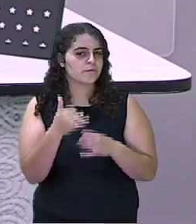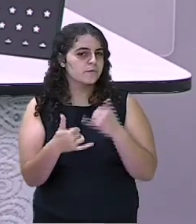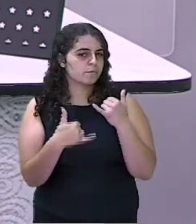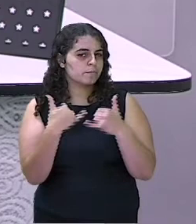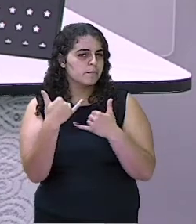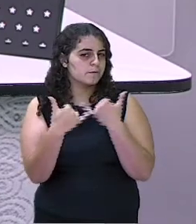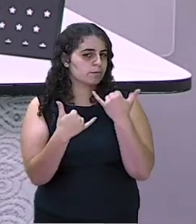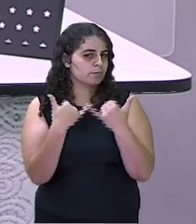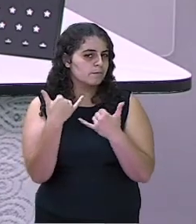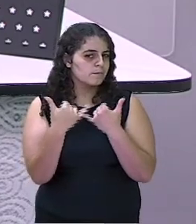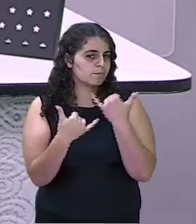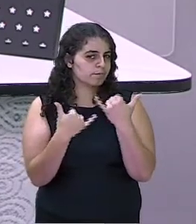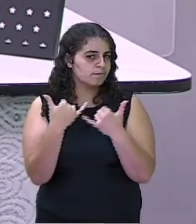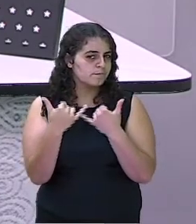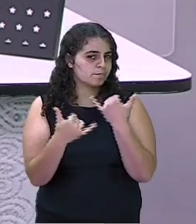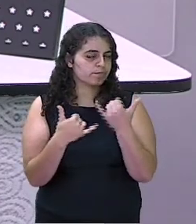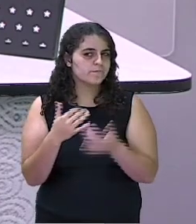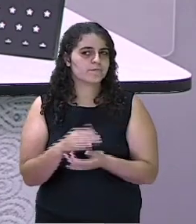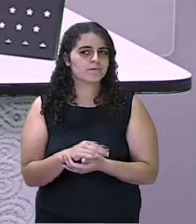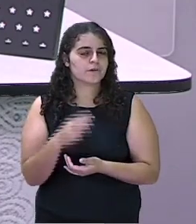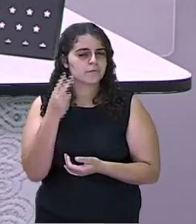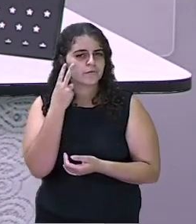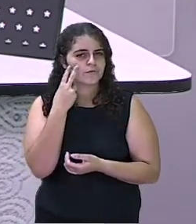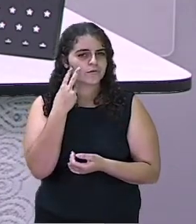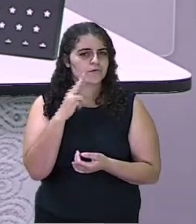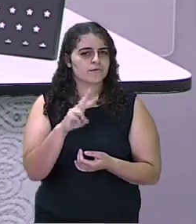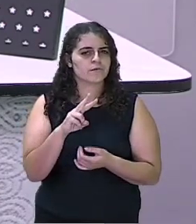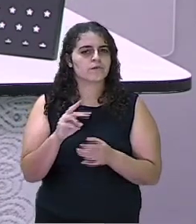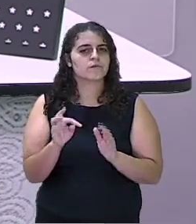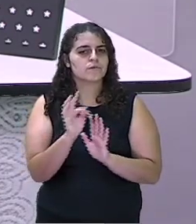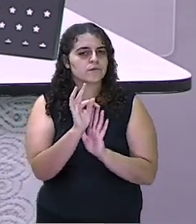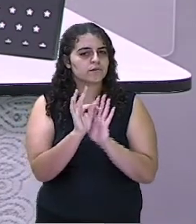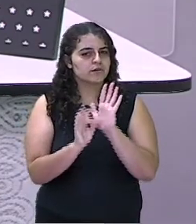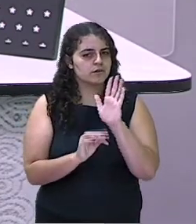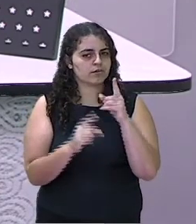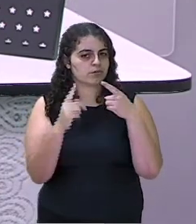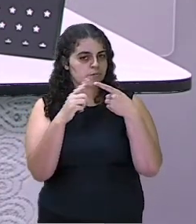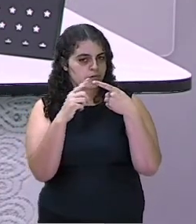brincadeira. Vamos ver no texto 1.